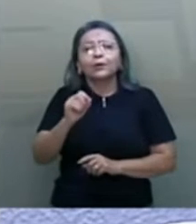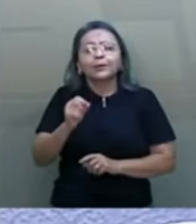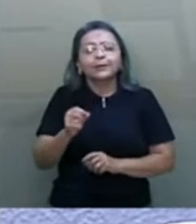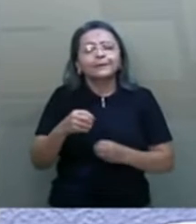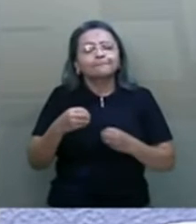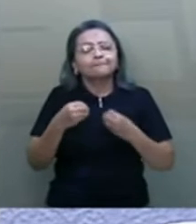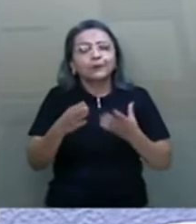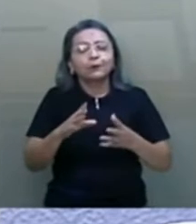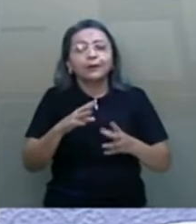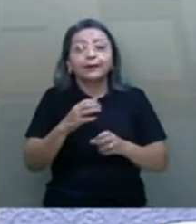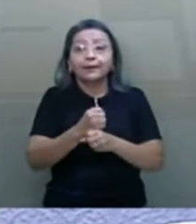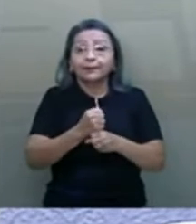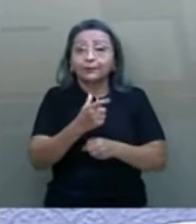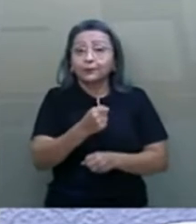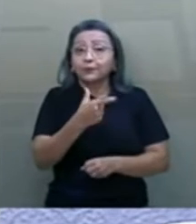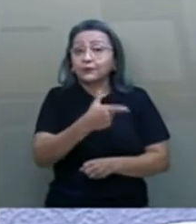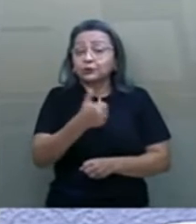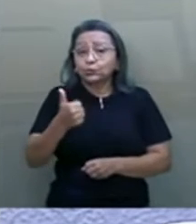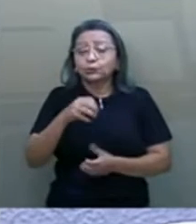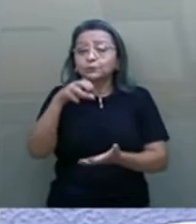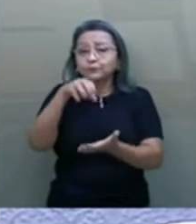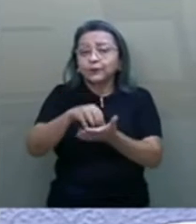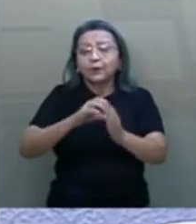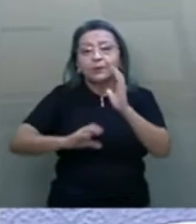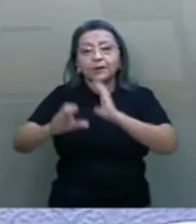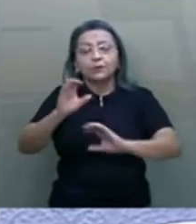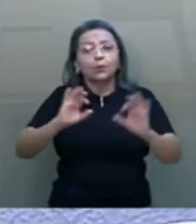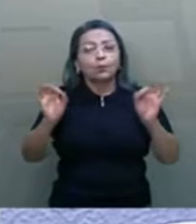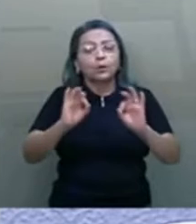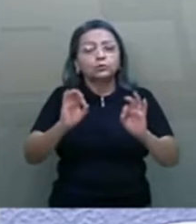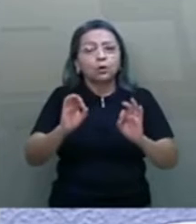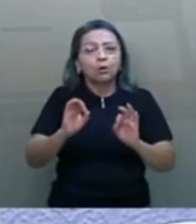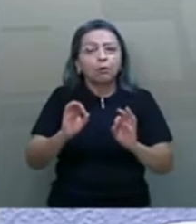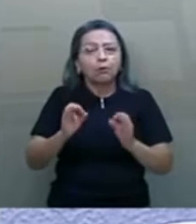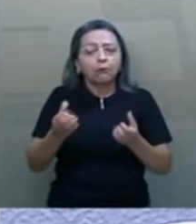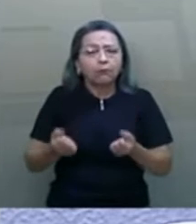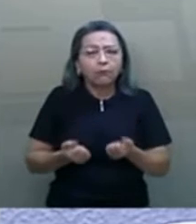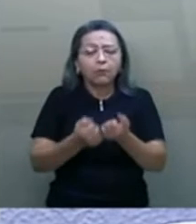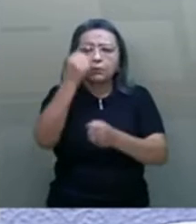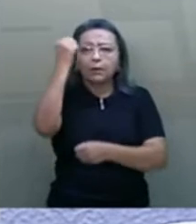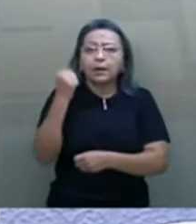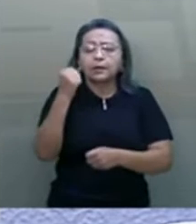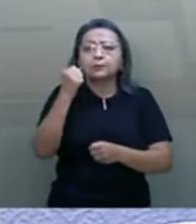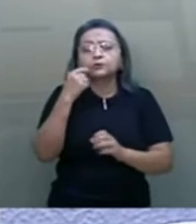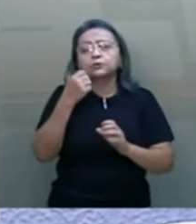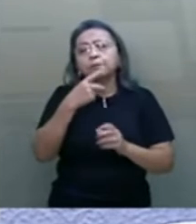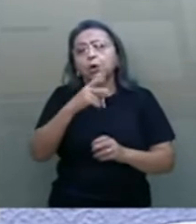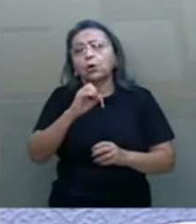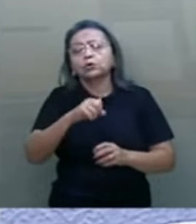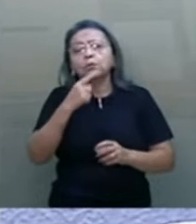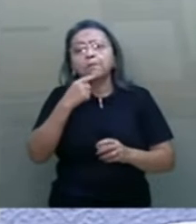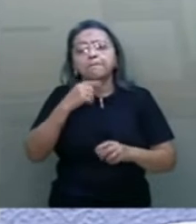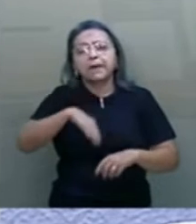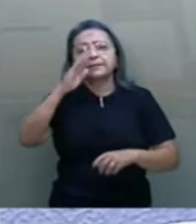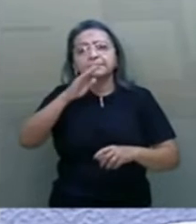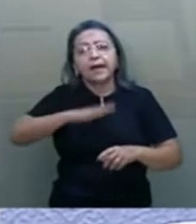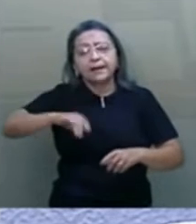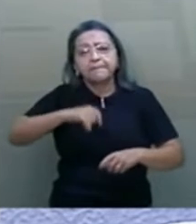levou que, em 2021, o setor de telecomunicações não mais encabeçasse o ranking nos PROCONs como serviço mais reclamado.